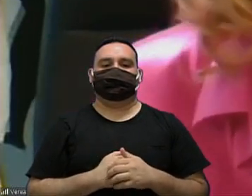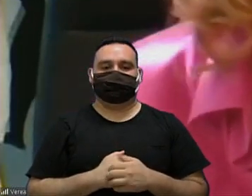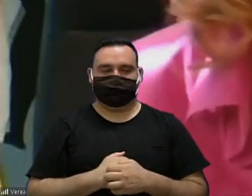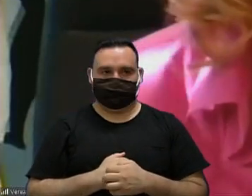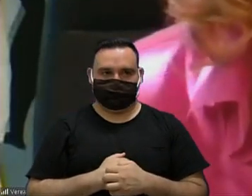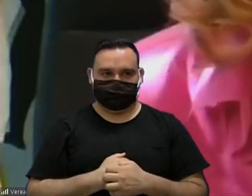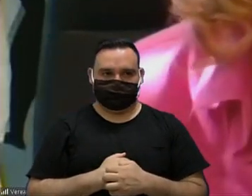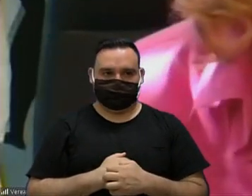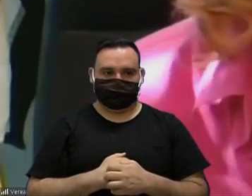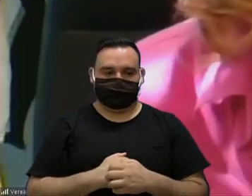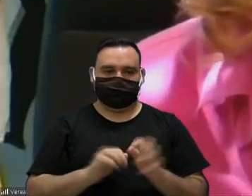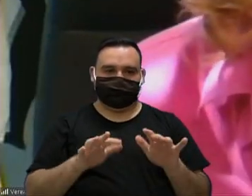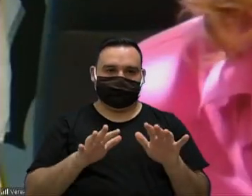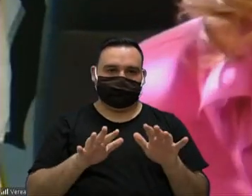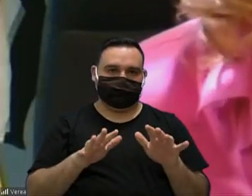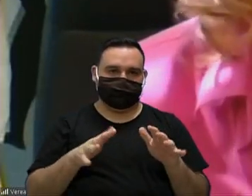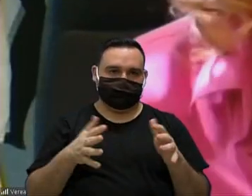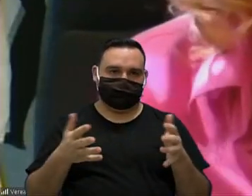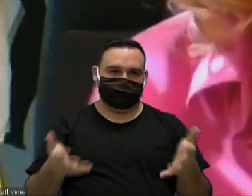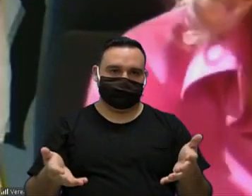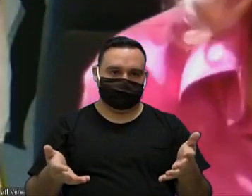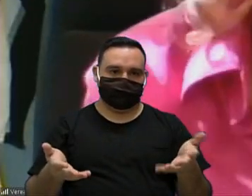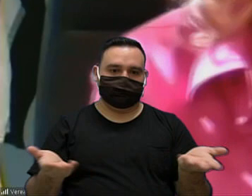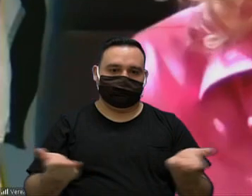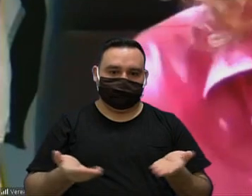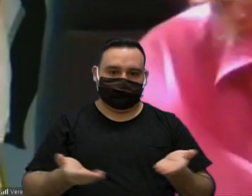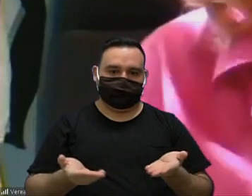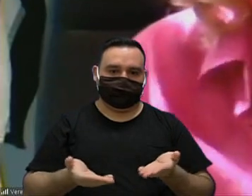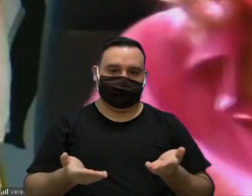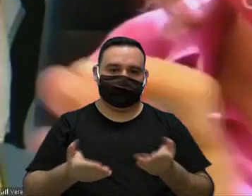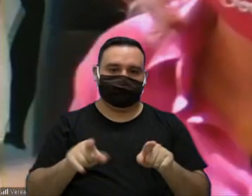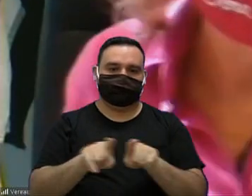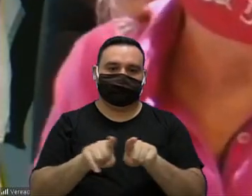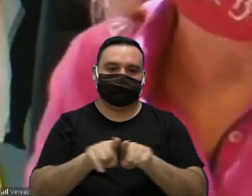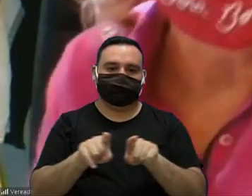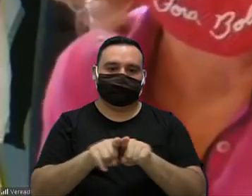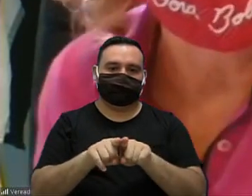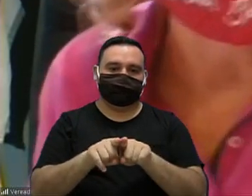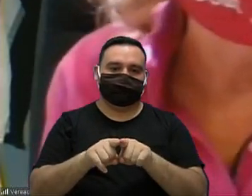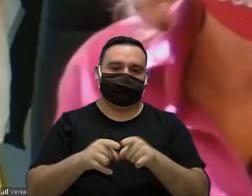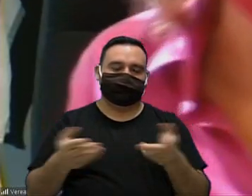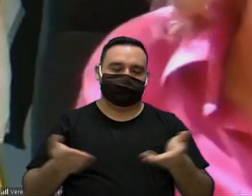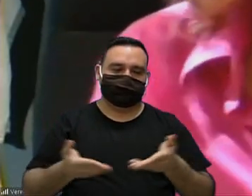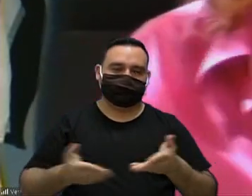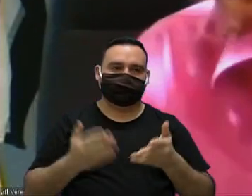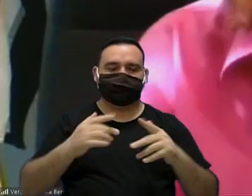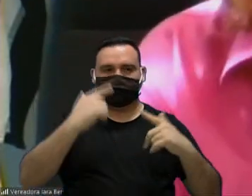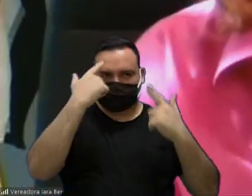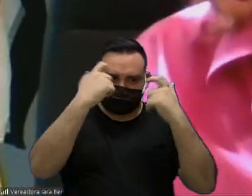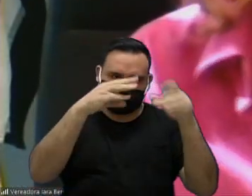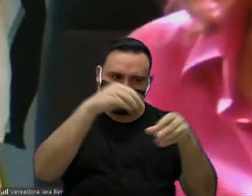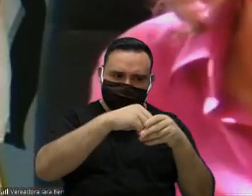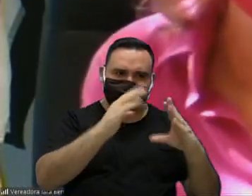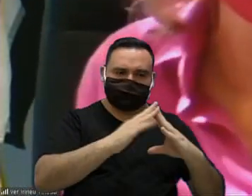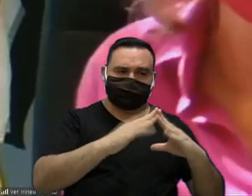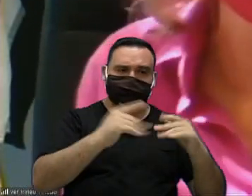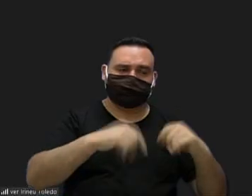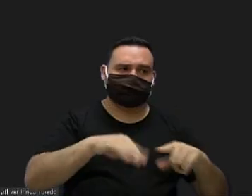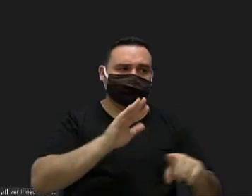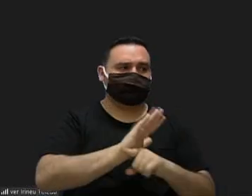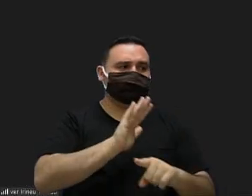políticas municipais que a Prefeitura pode implantar vamos priorizar que essa mulher para sair da situação de violência ela precisa ter uma renda